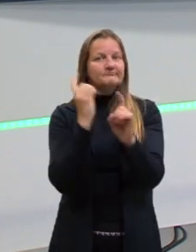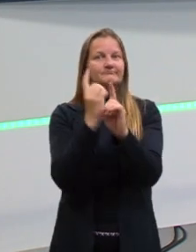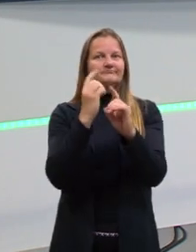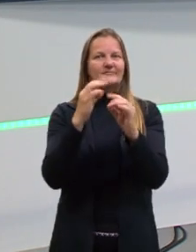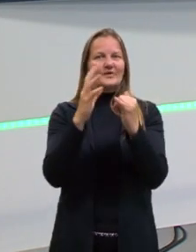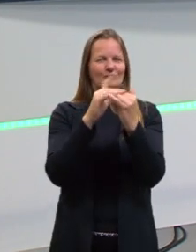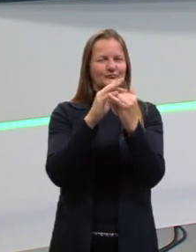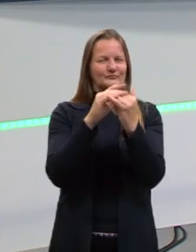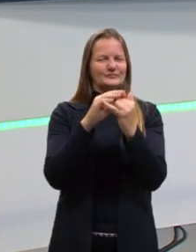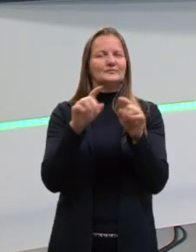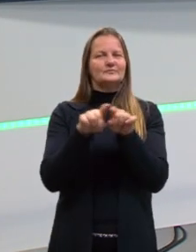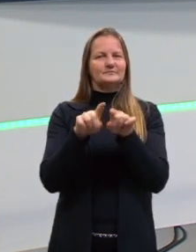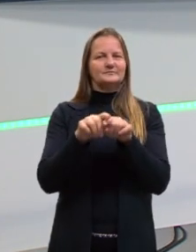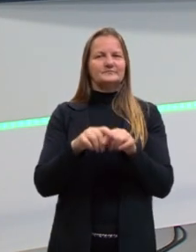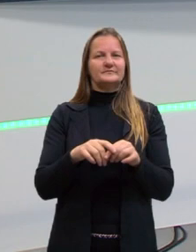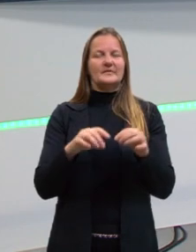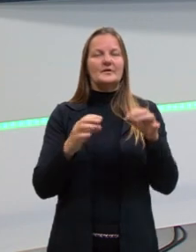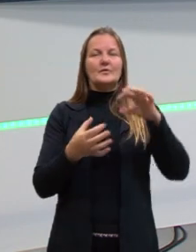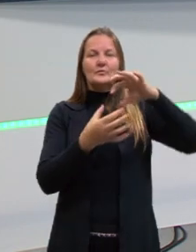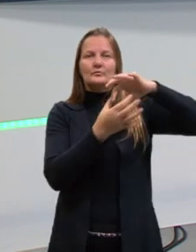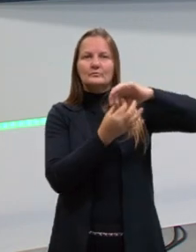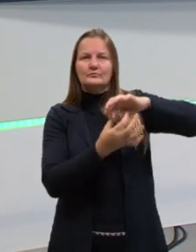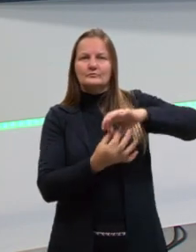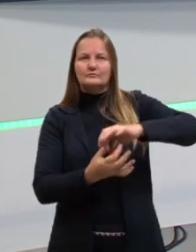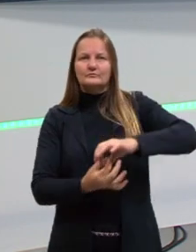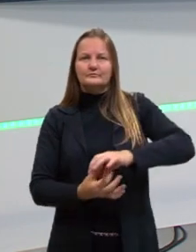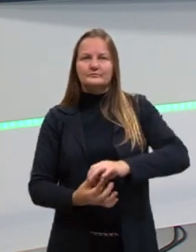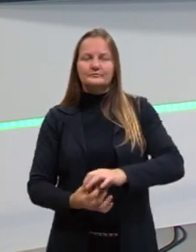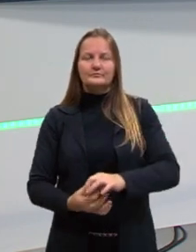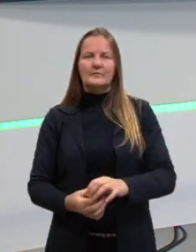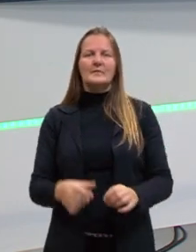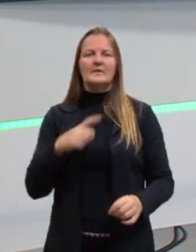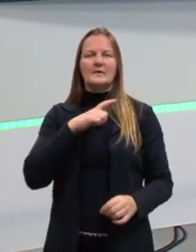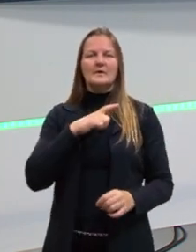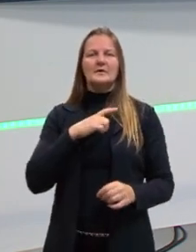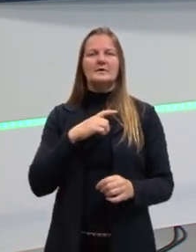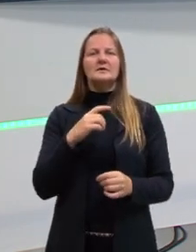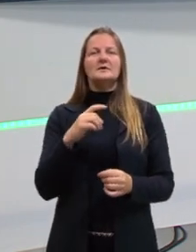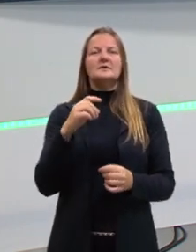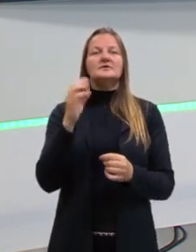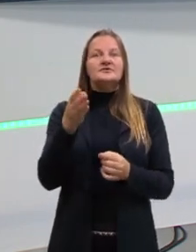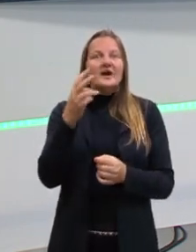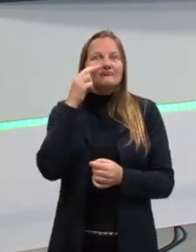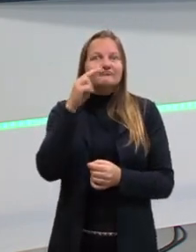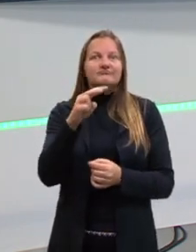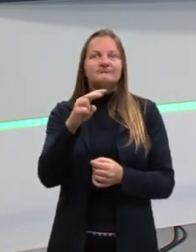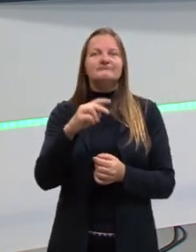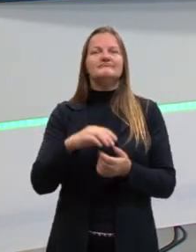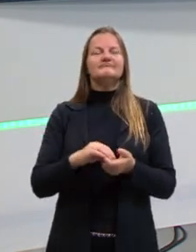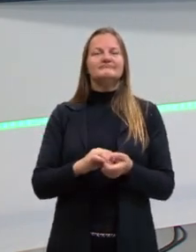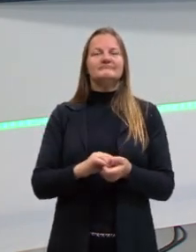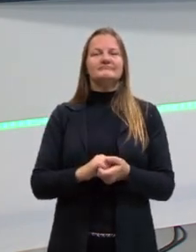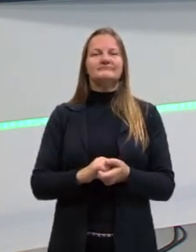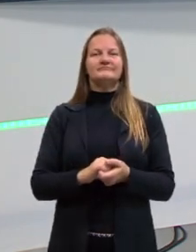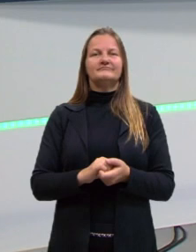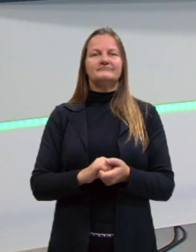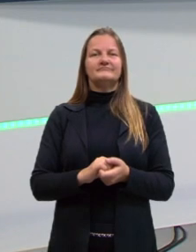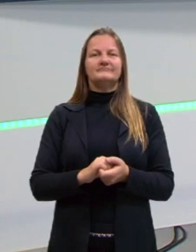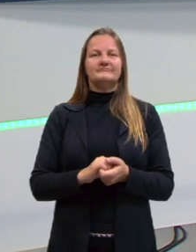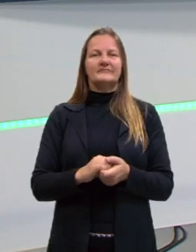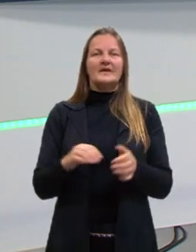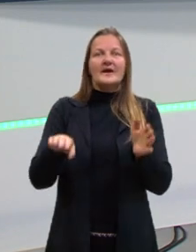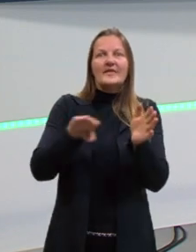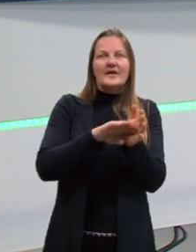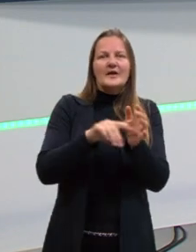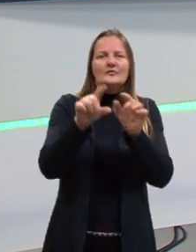fazer essa linearidade entre tudo o a gente já passou antes para chegar nessa parte